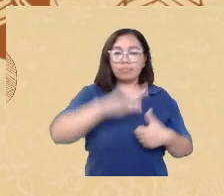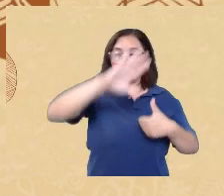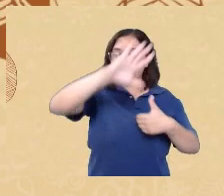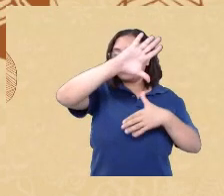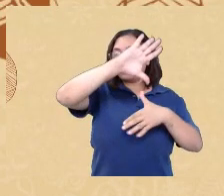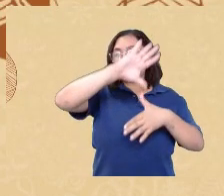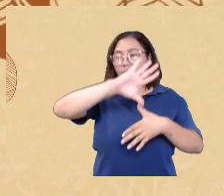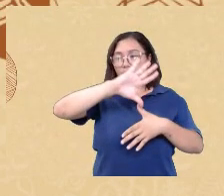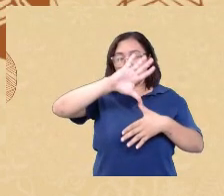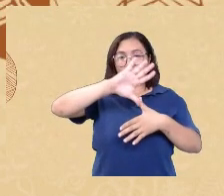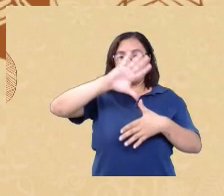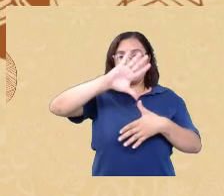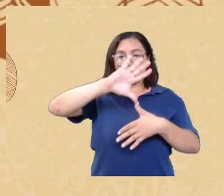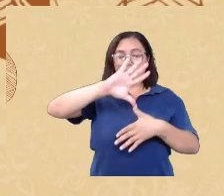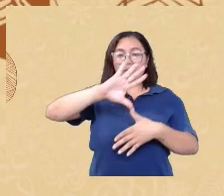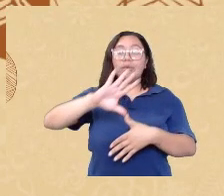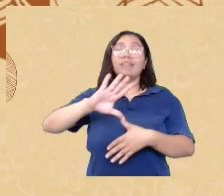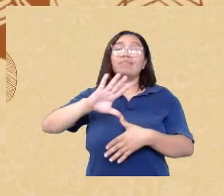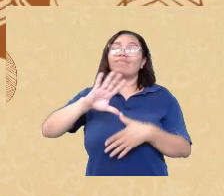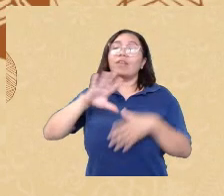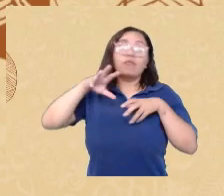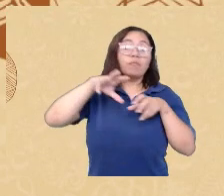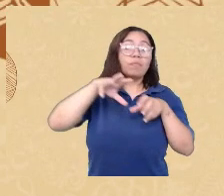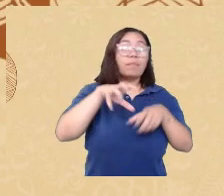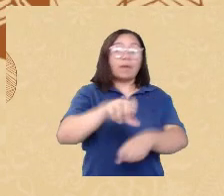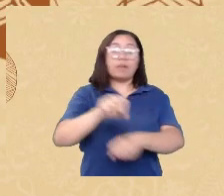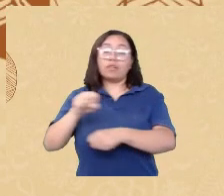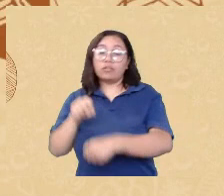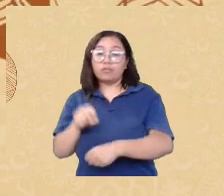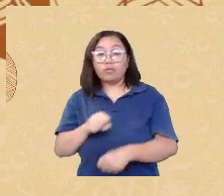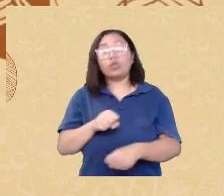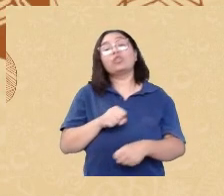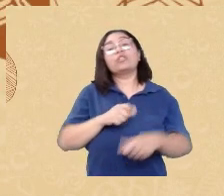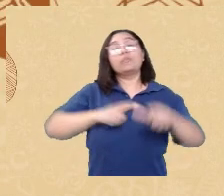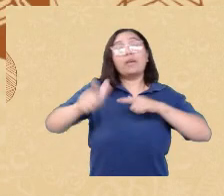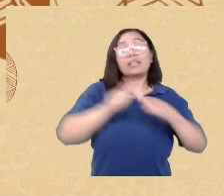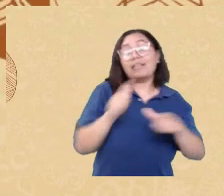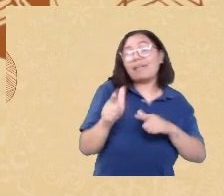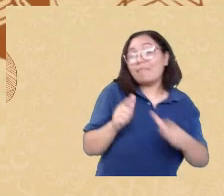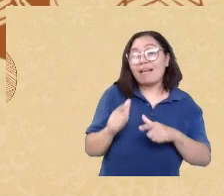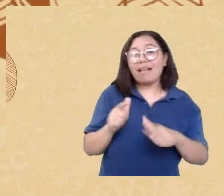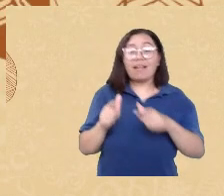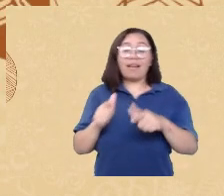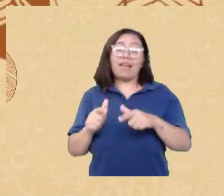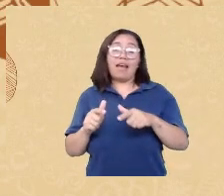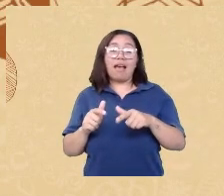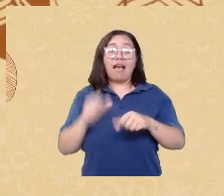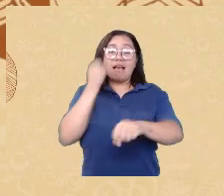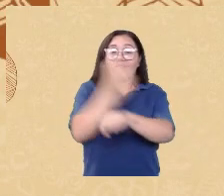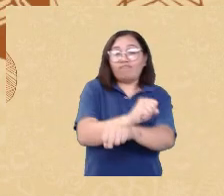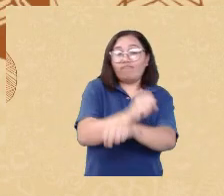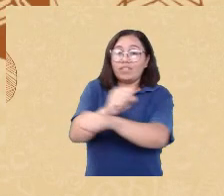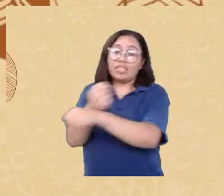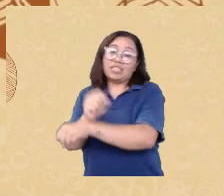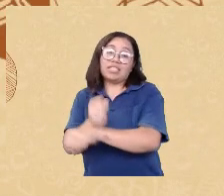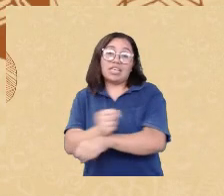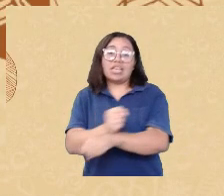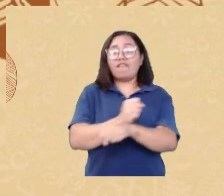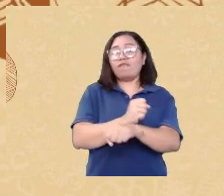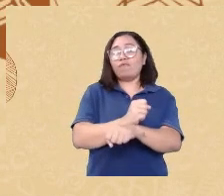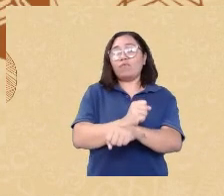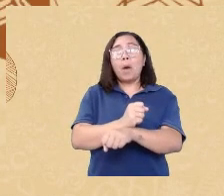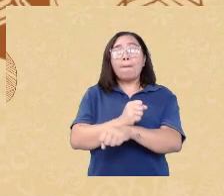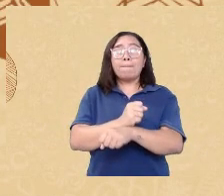levadas à força a esses locais para trabalhar na produção de tabaco café algodão açúcar arroz